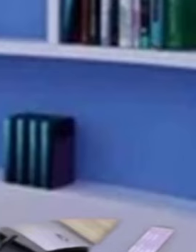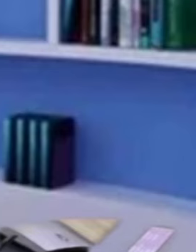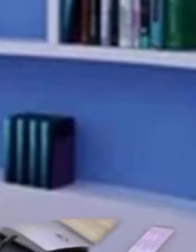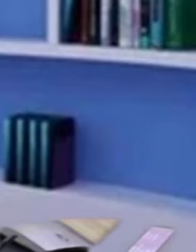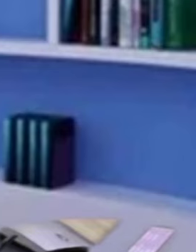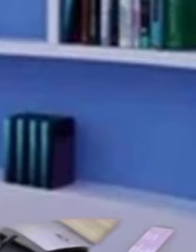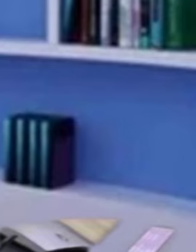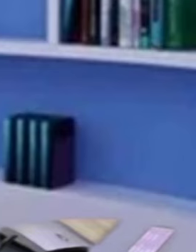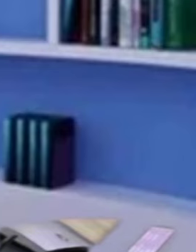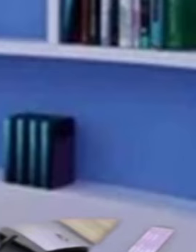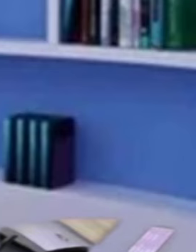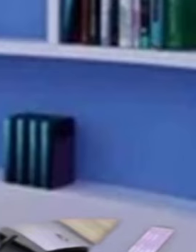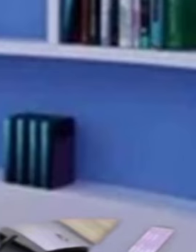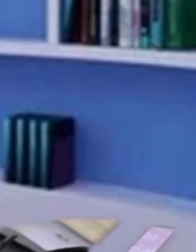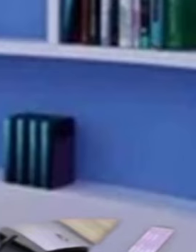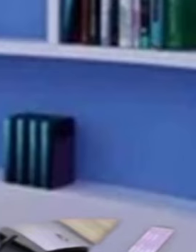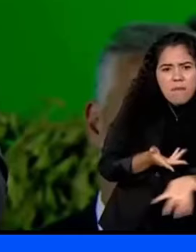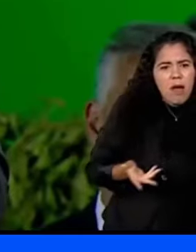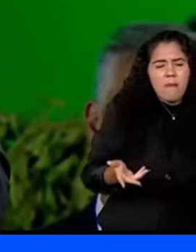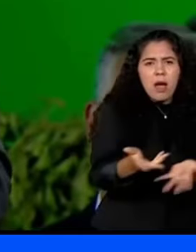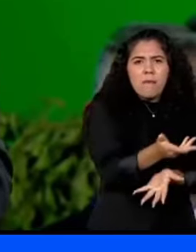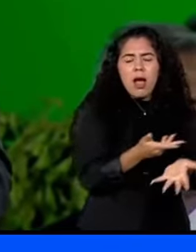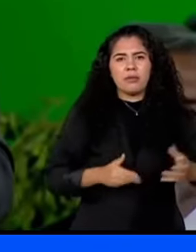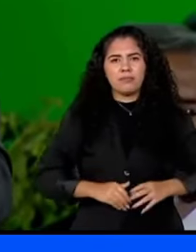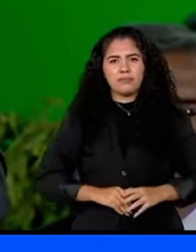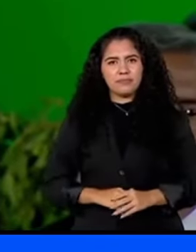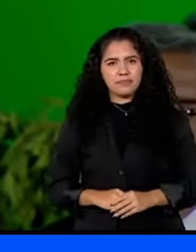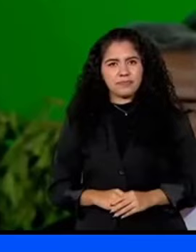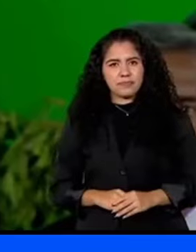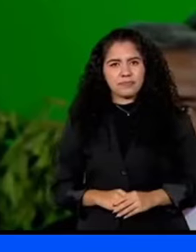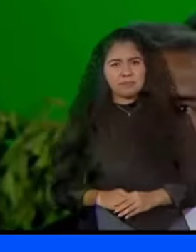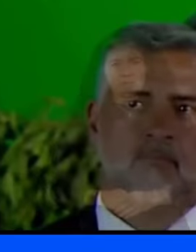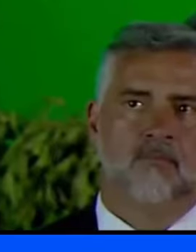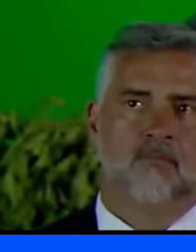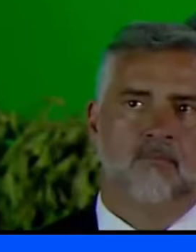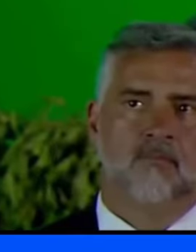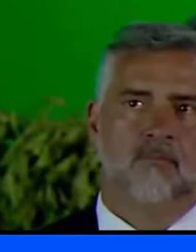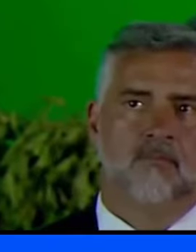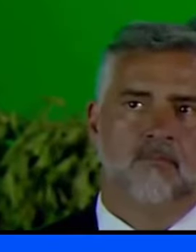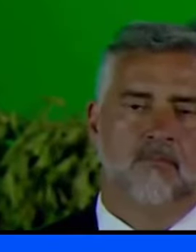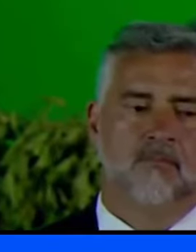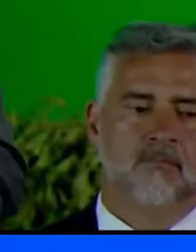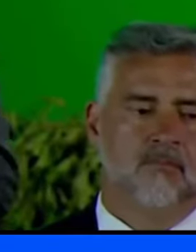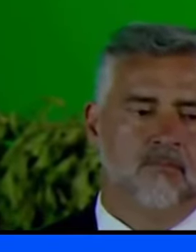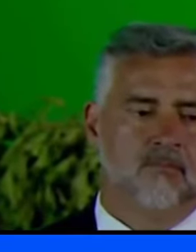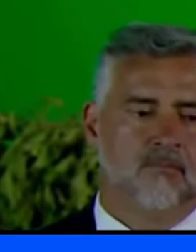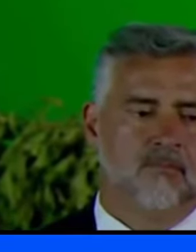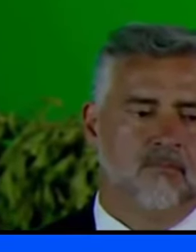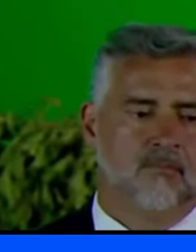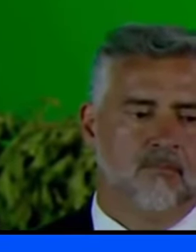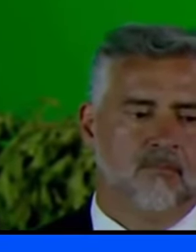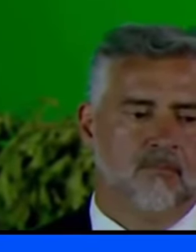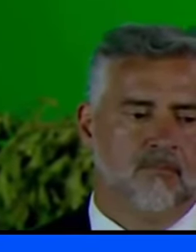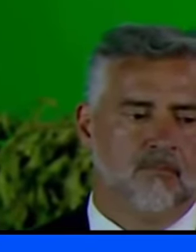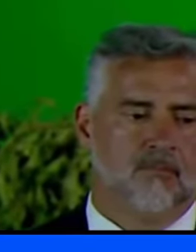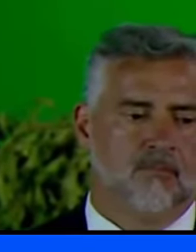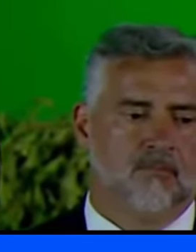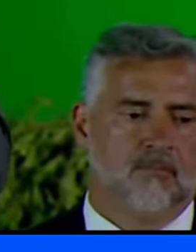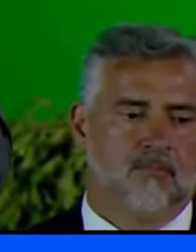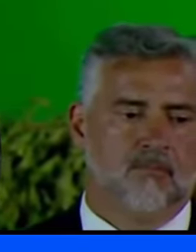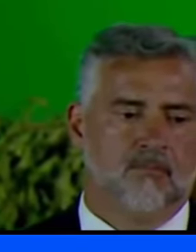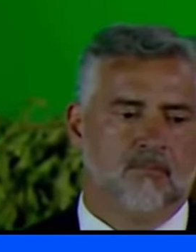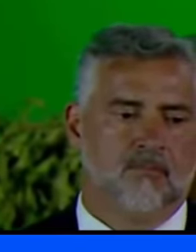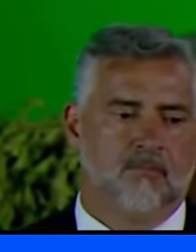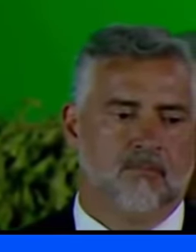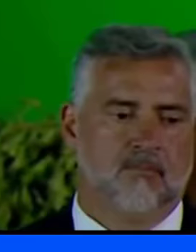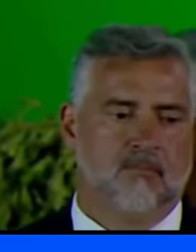razão ou não Vamos nessa? Eu nunca vou propor casamento a um deputado ou um senador O que